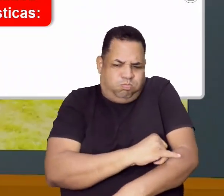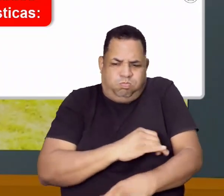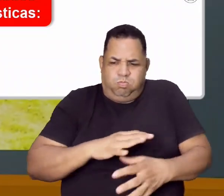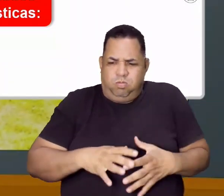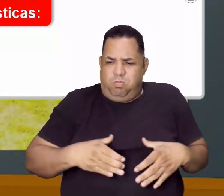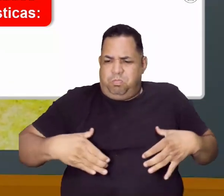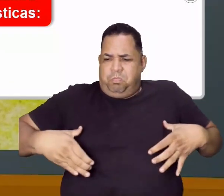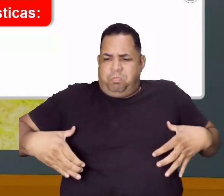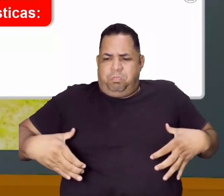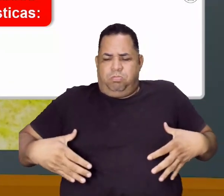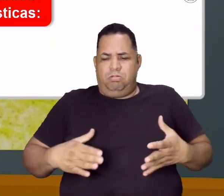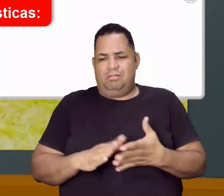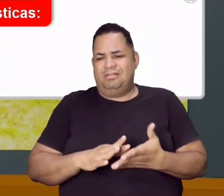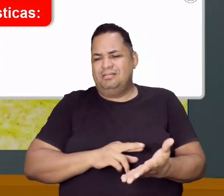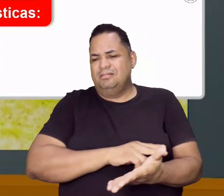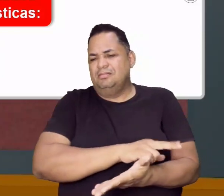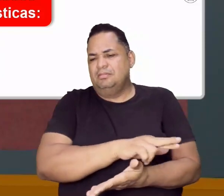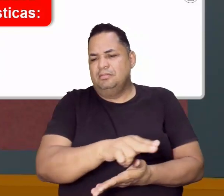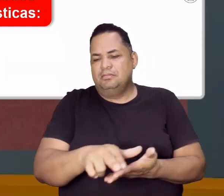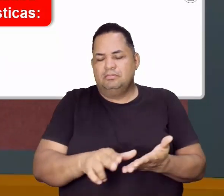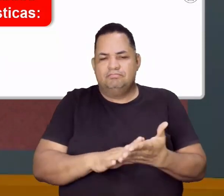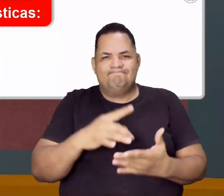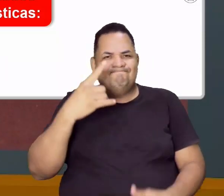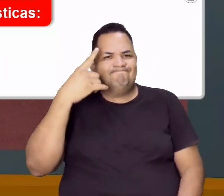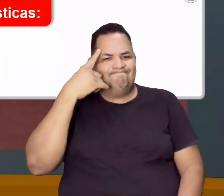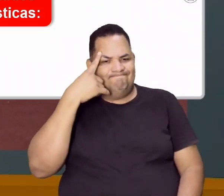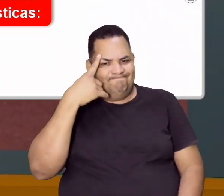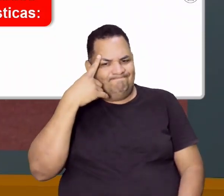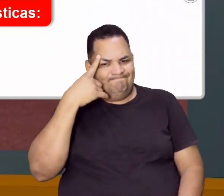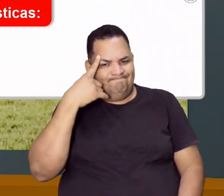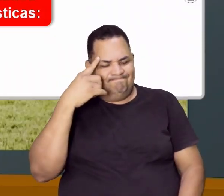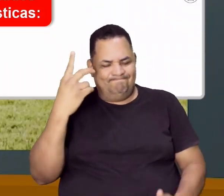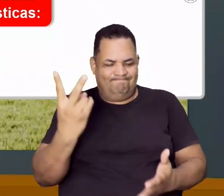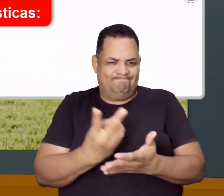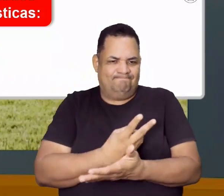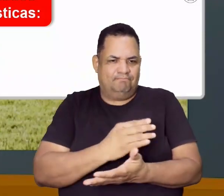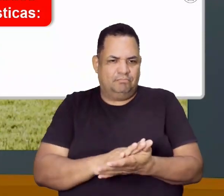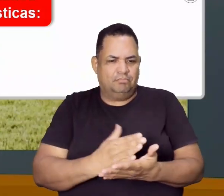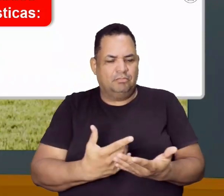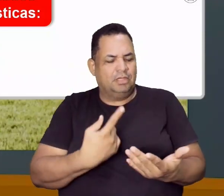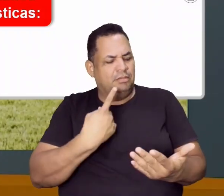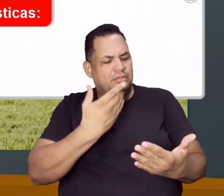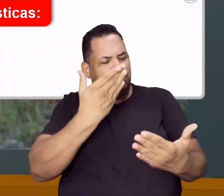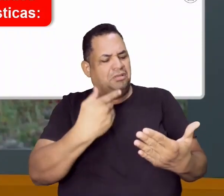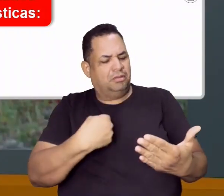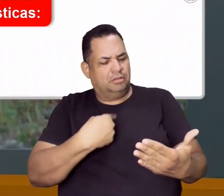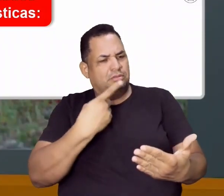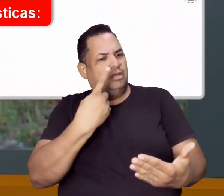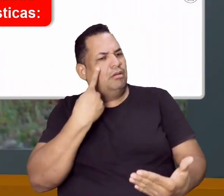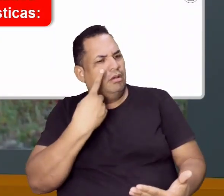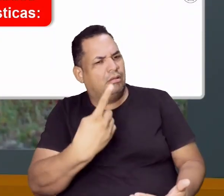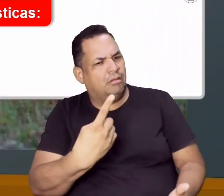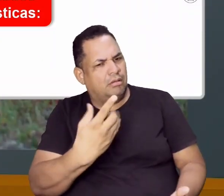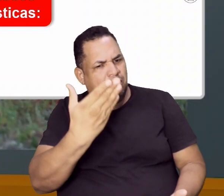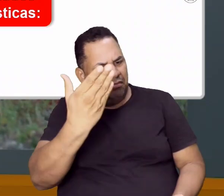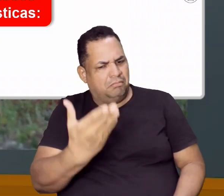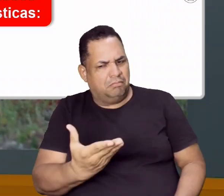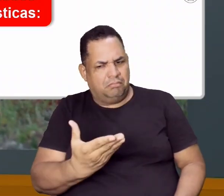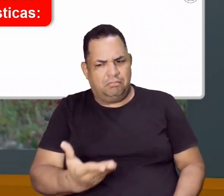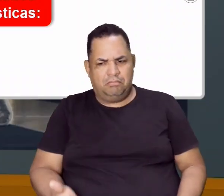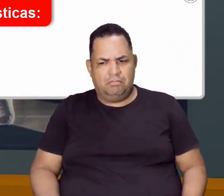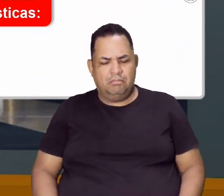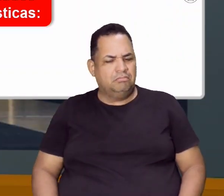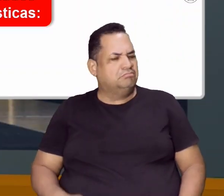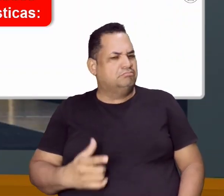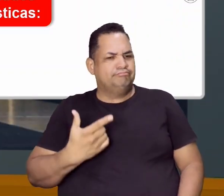balão. E Ns pensamentos errados. Né? E às vezes você olha pra pessoa e o que você tá vendo dessa